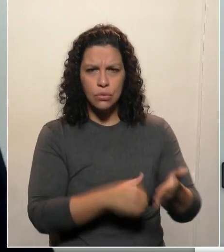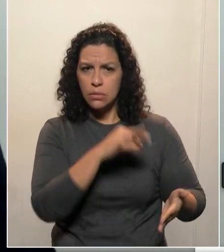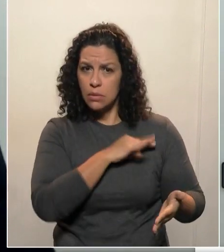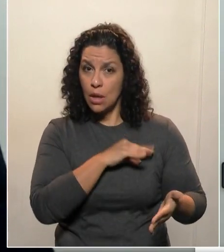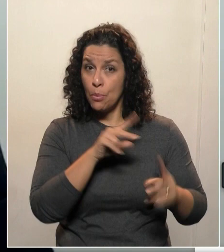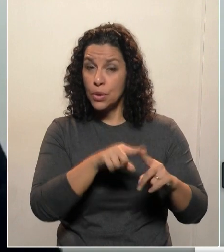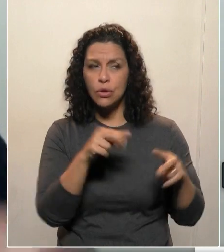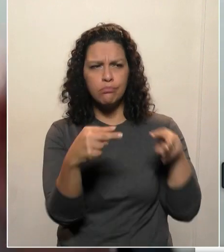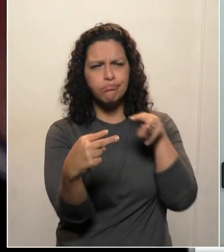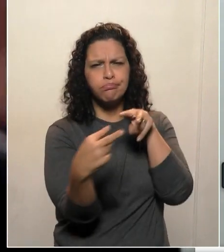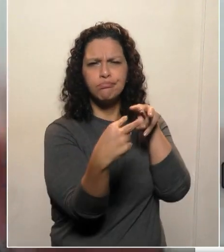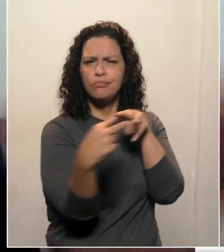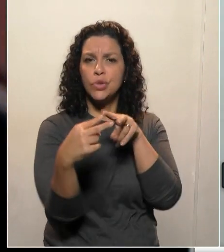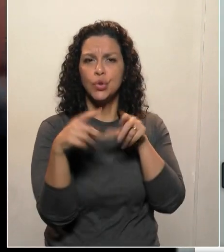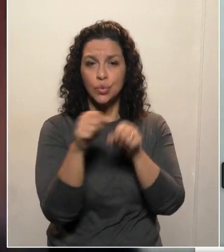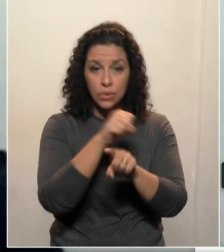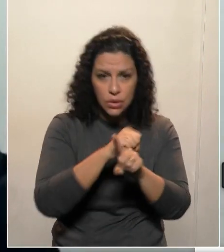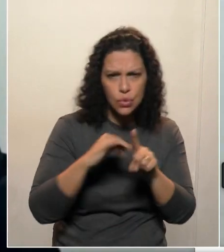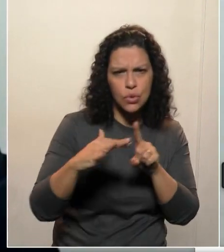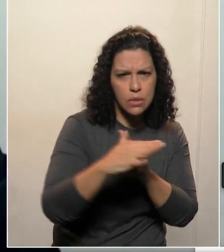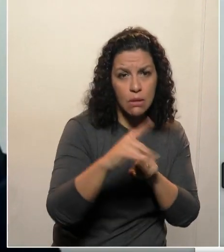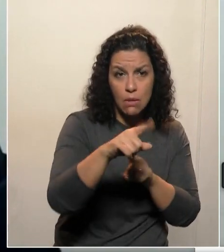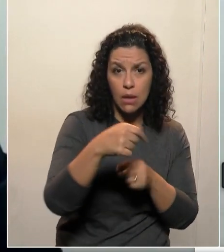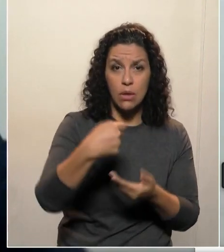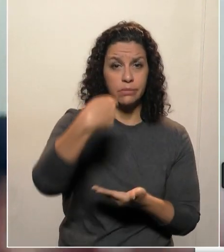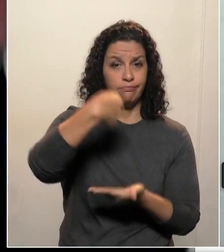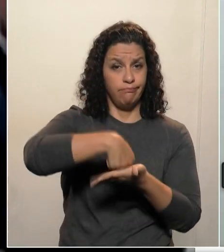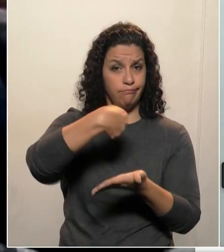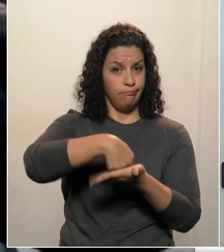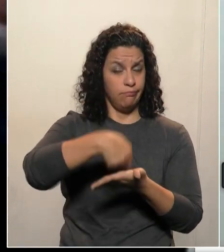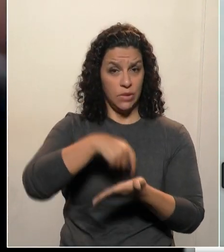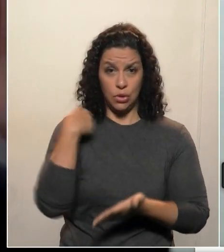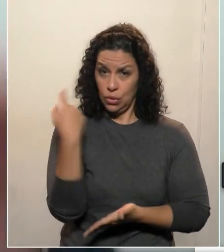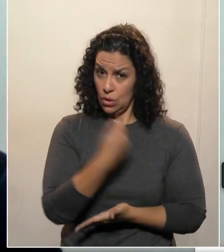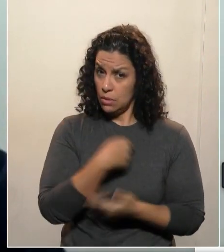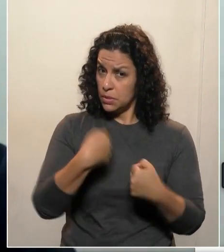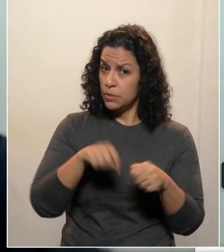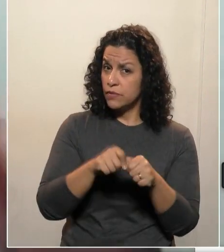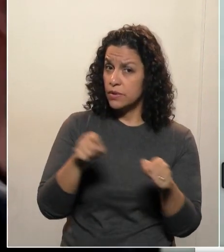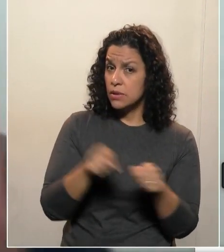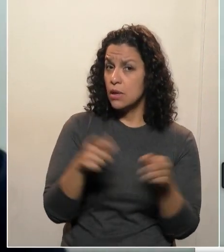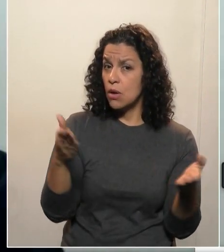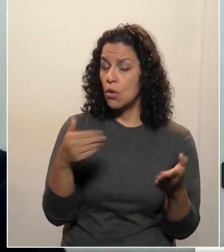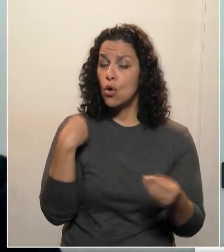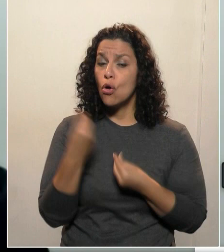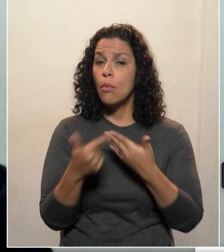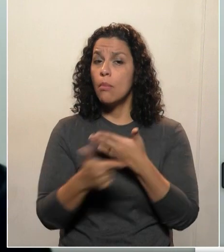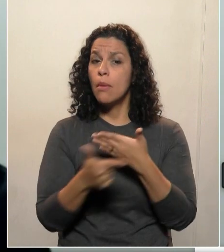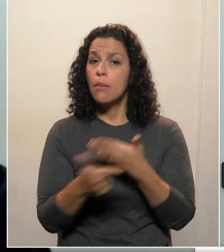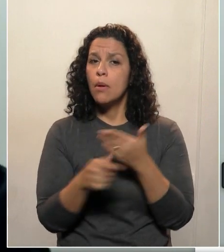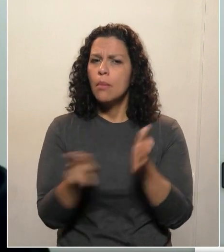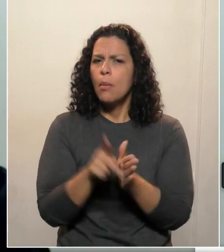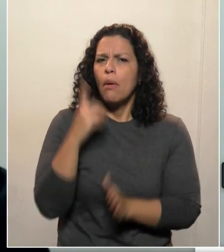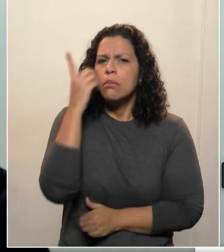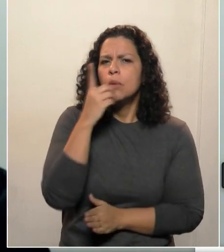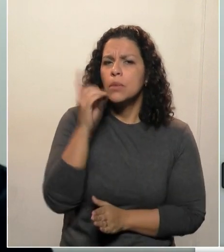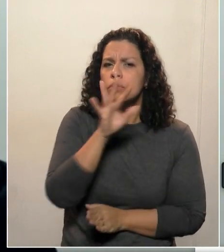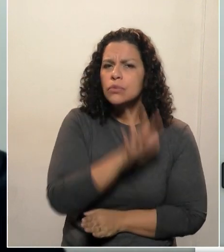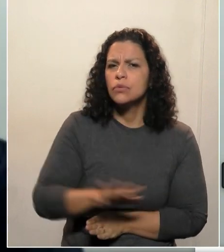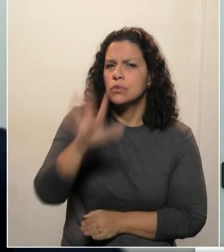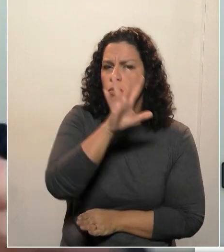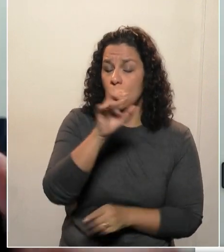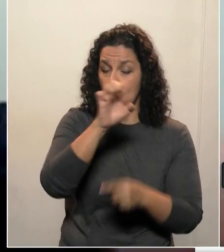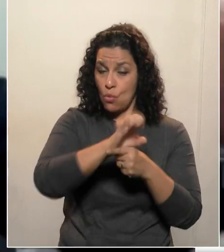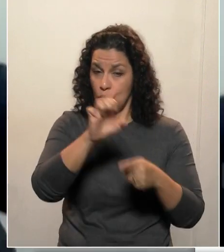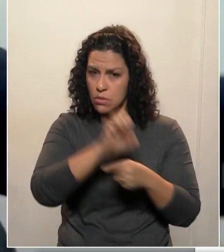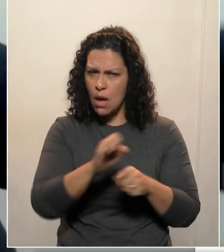no olho de cada deputado. A sociedade lá fora está cobrando de todos nós, que nós façamos a nossa parte, de um modo geral. O estado lá